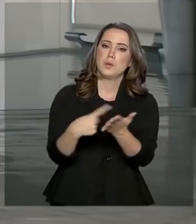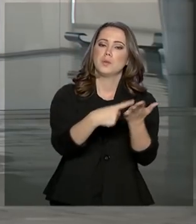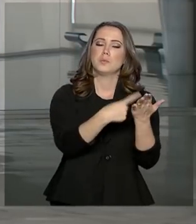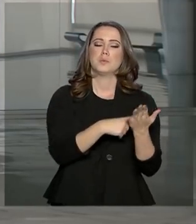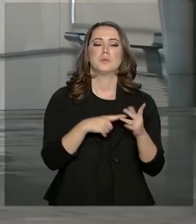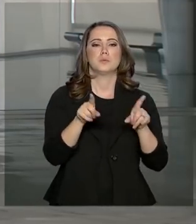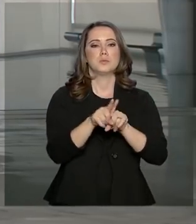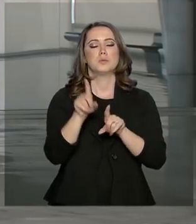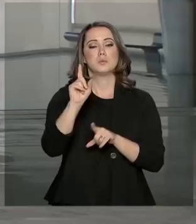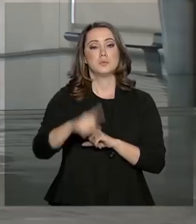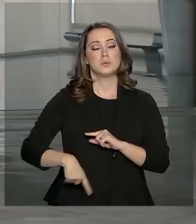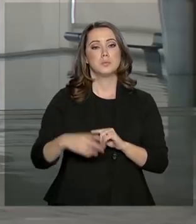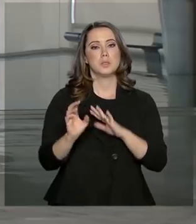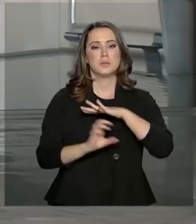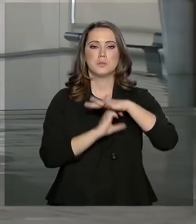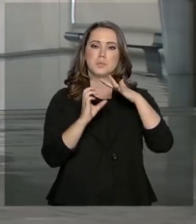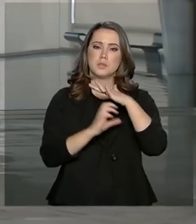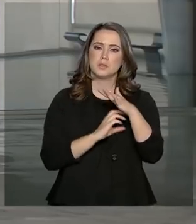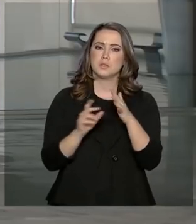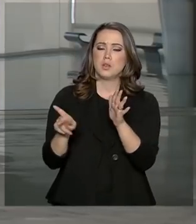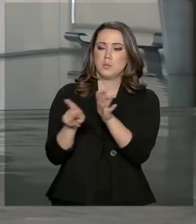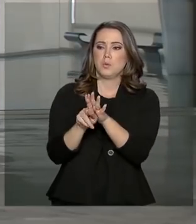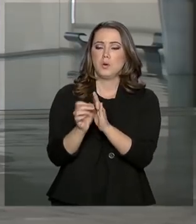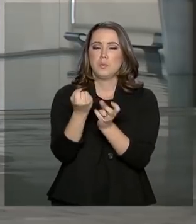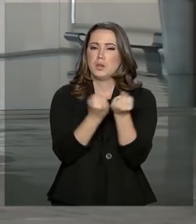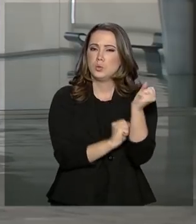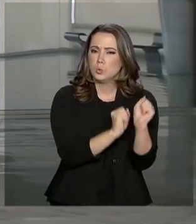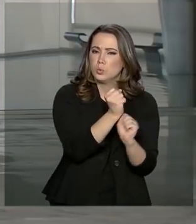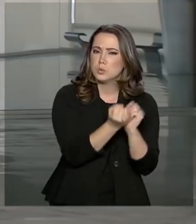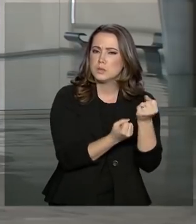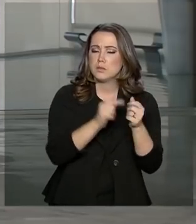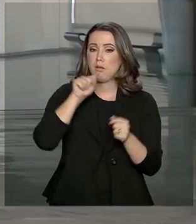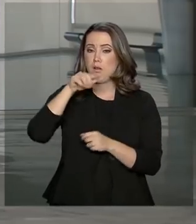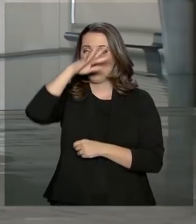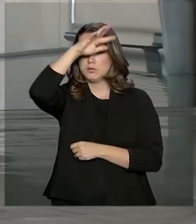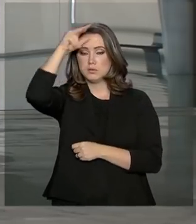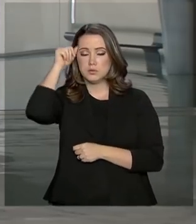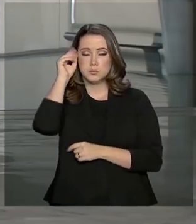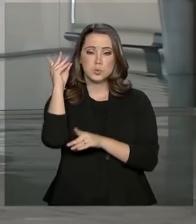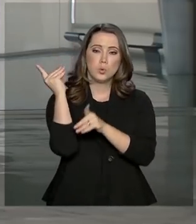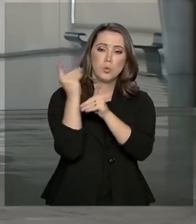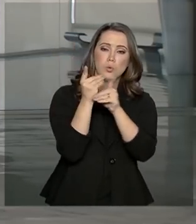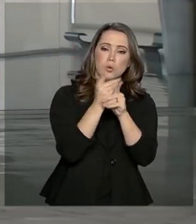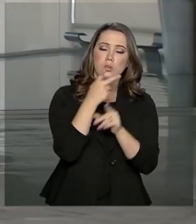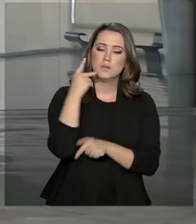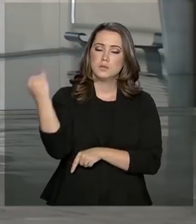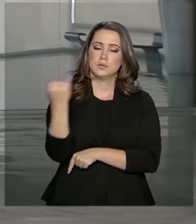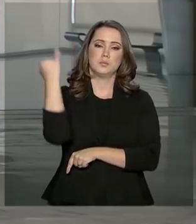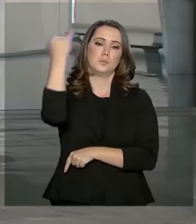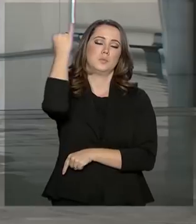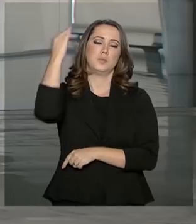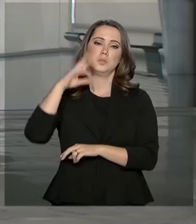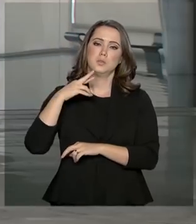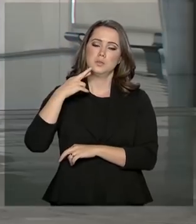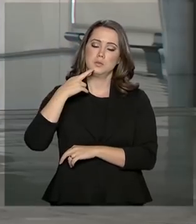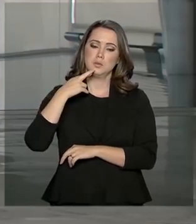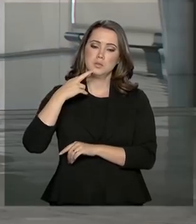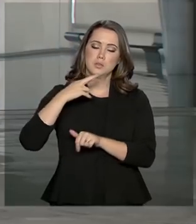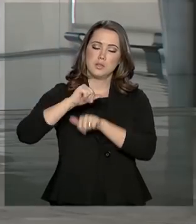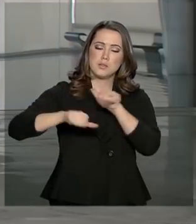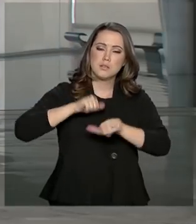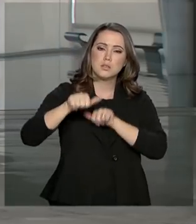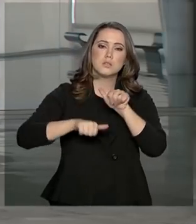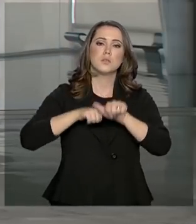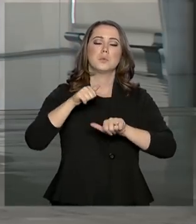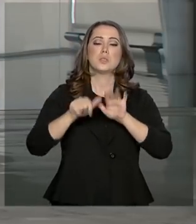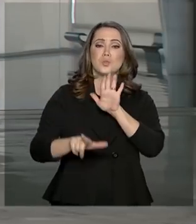Federação das Indústrias do Estado do Amazonas. Durante o encontro, Mourão falou sobre a importância das reformas